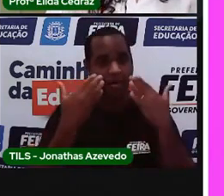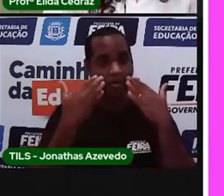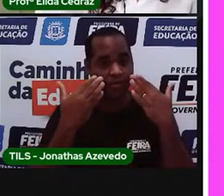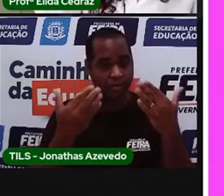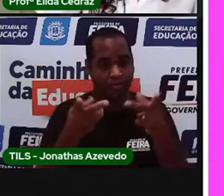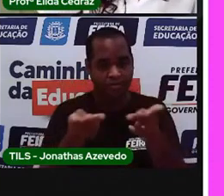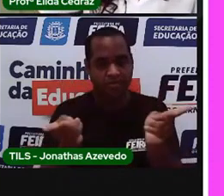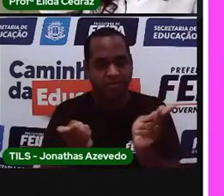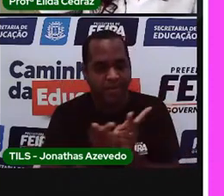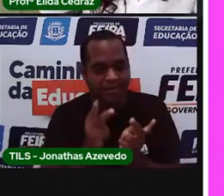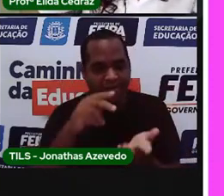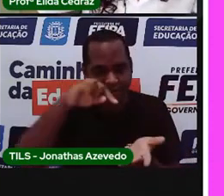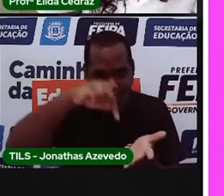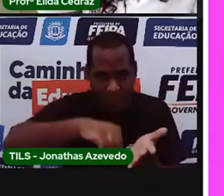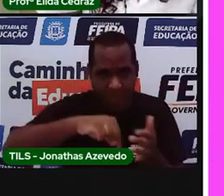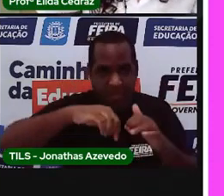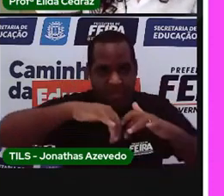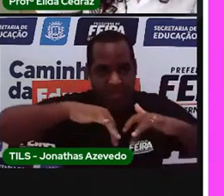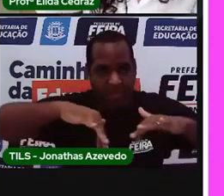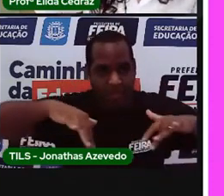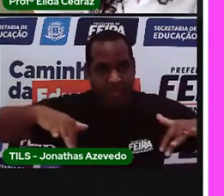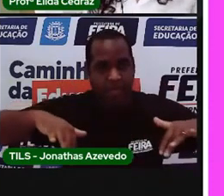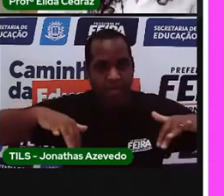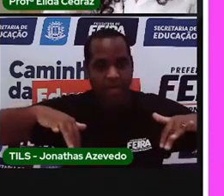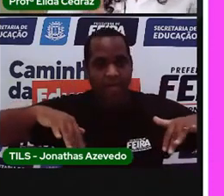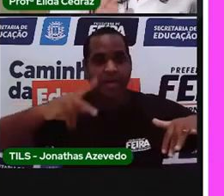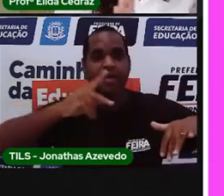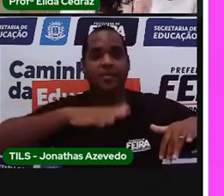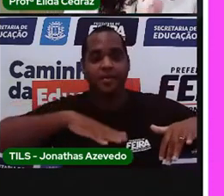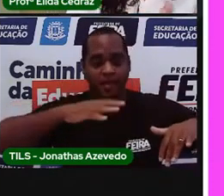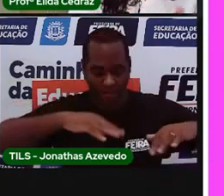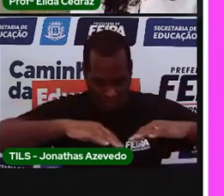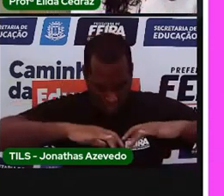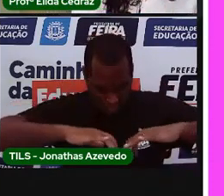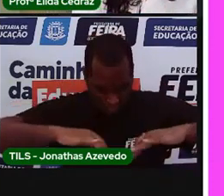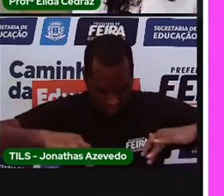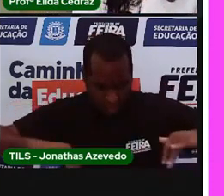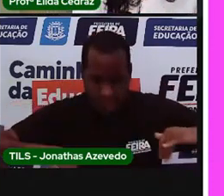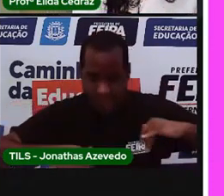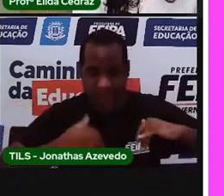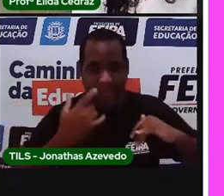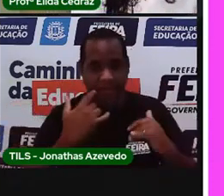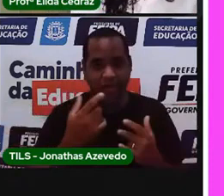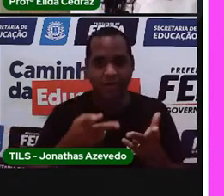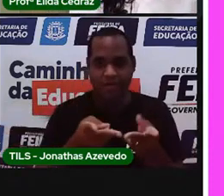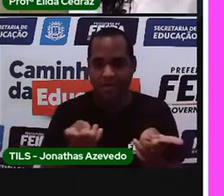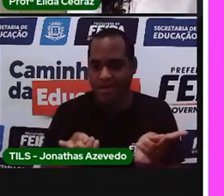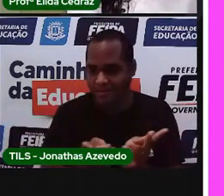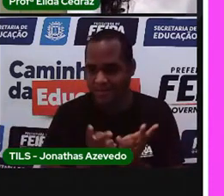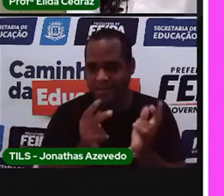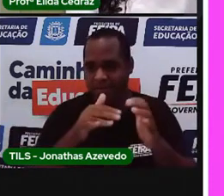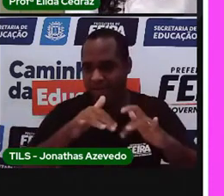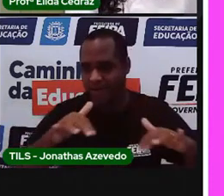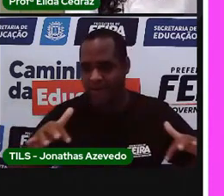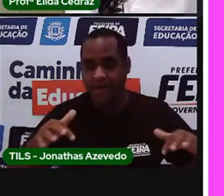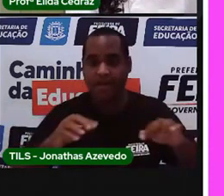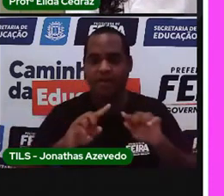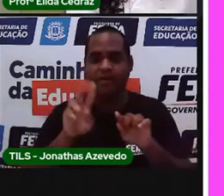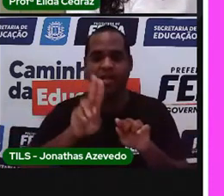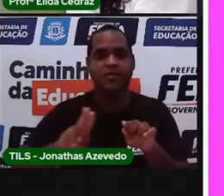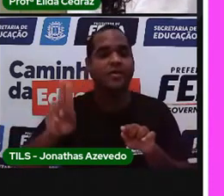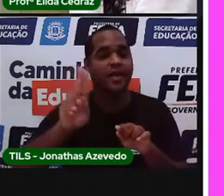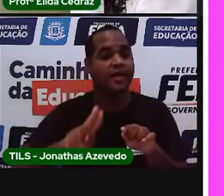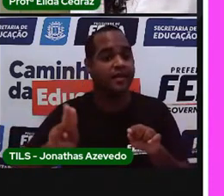dedinho da água, que a pimenta estava toda espalhada e pediu para você deixar o prato separado para você usar na sua